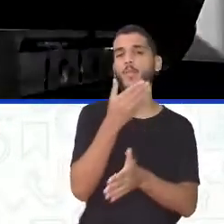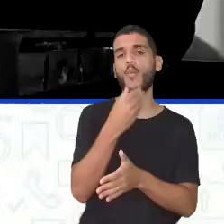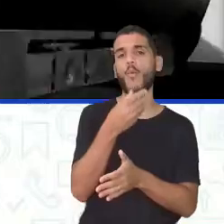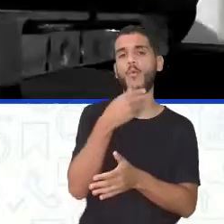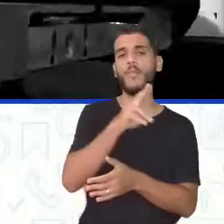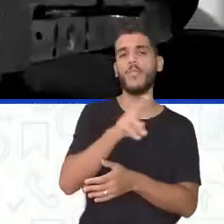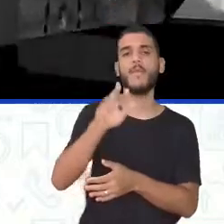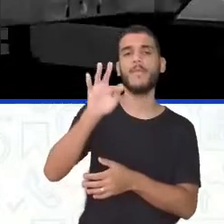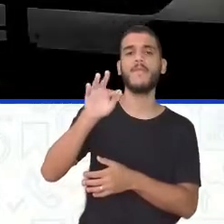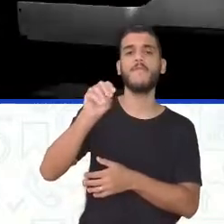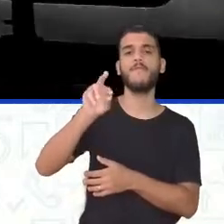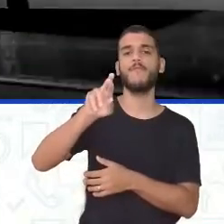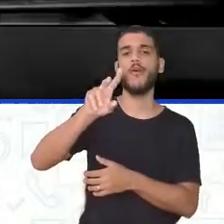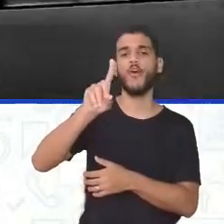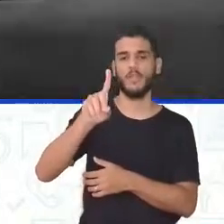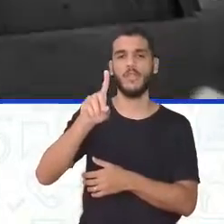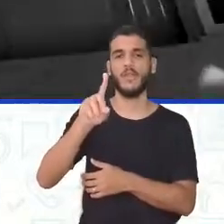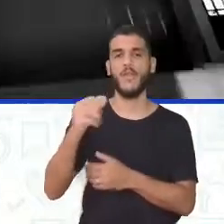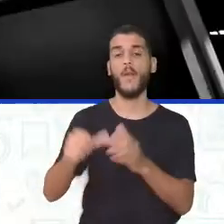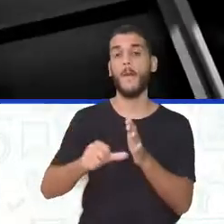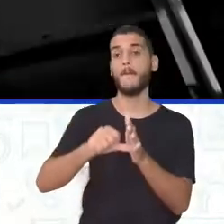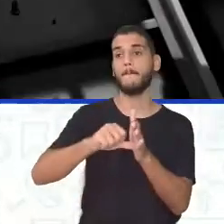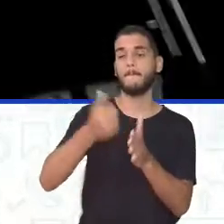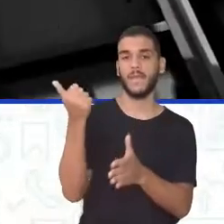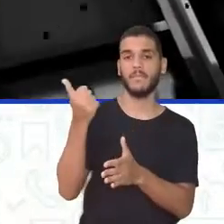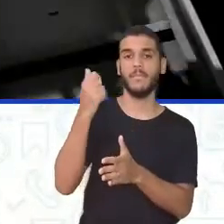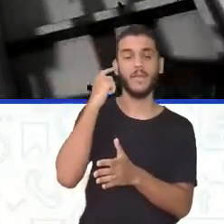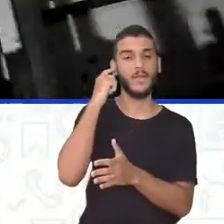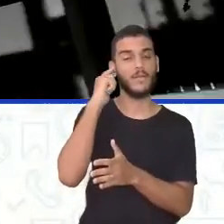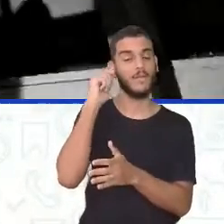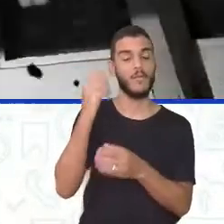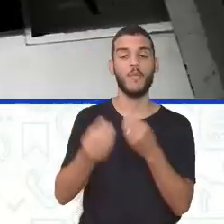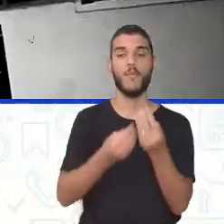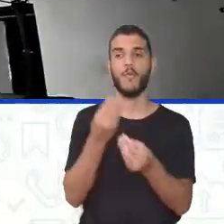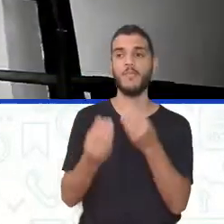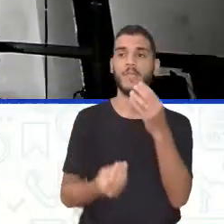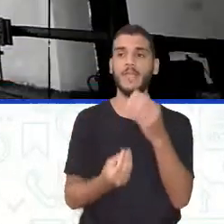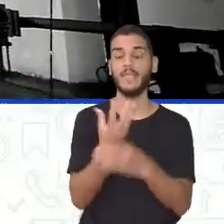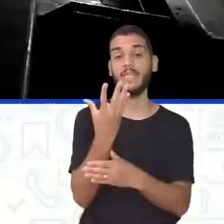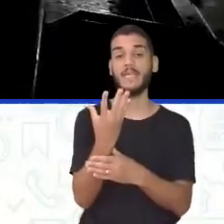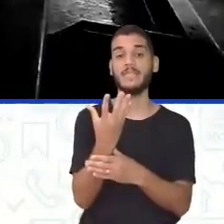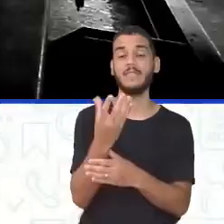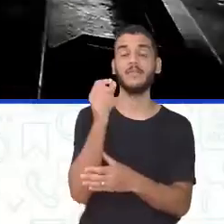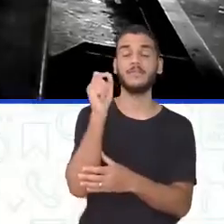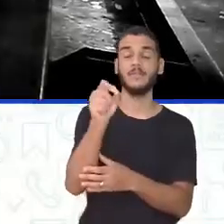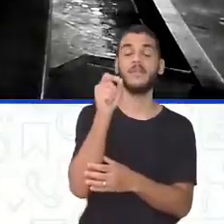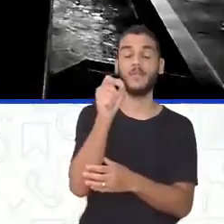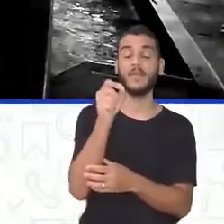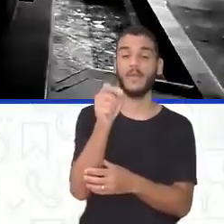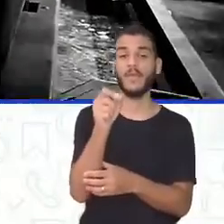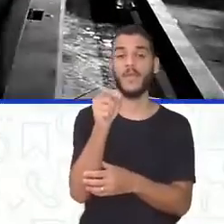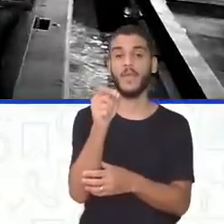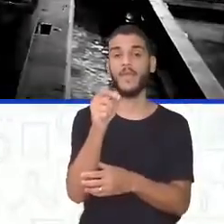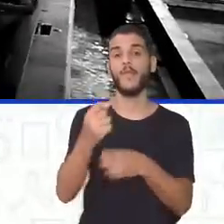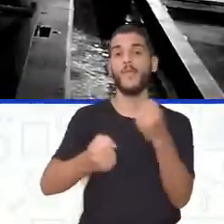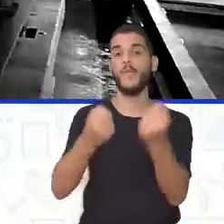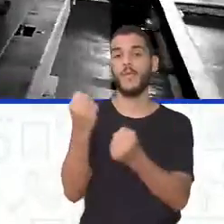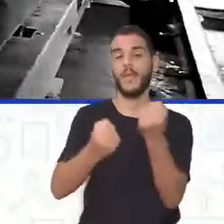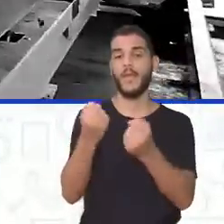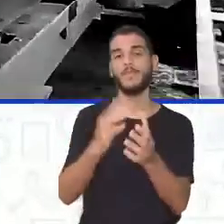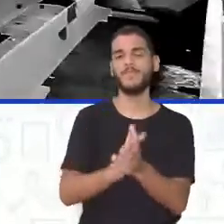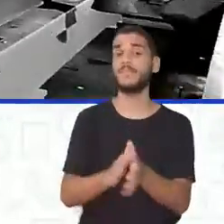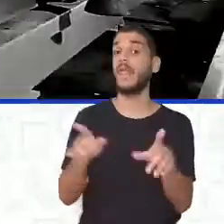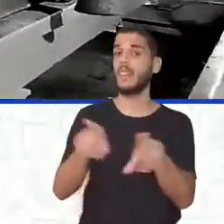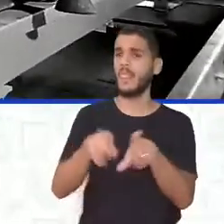indústrias de automóveis. Bem legal esse vídeo, né? Tem, inclusive, um filme bem conhecido, né? Que eu